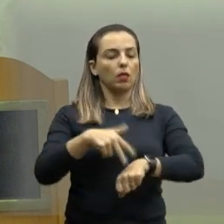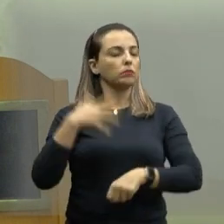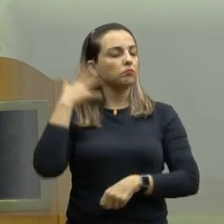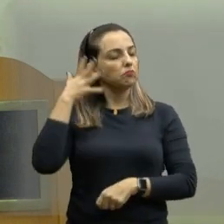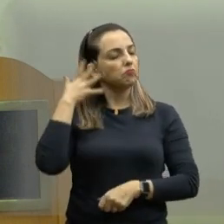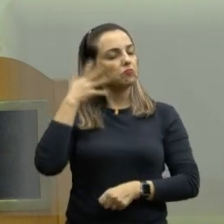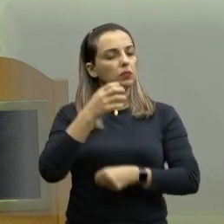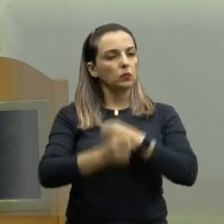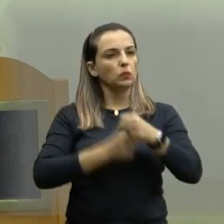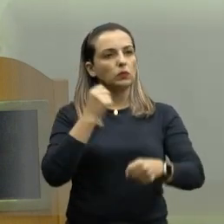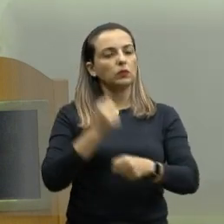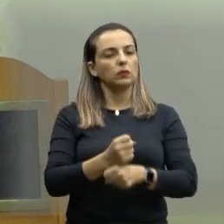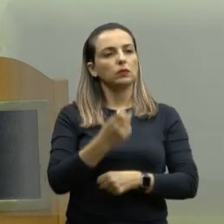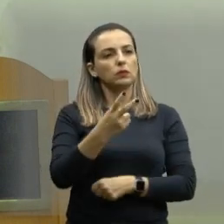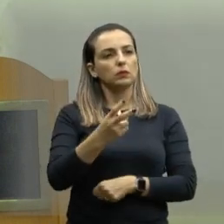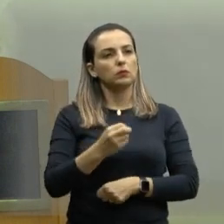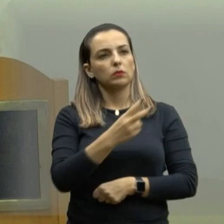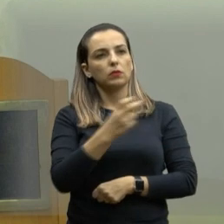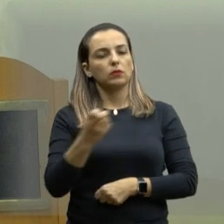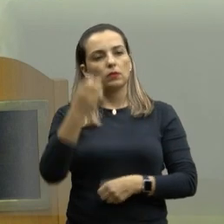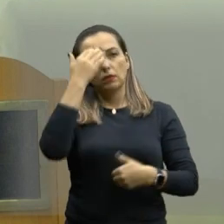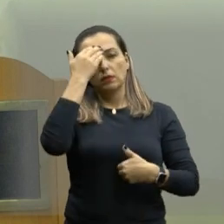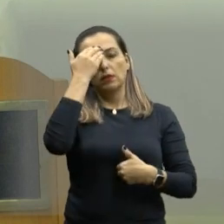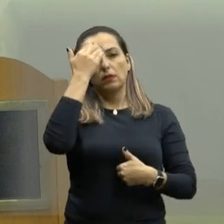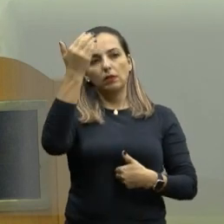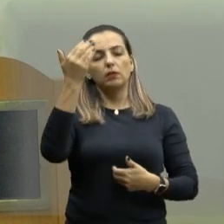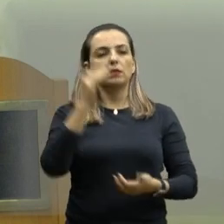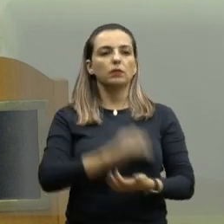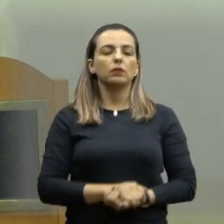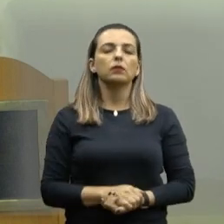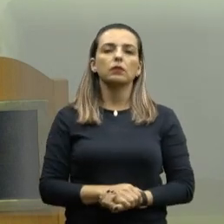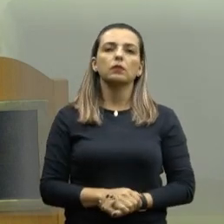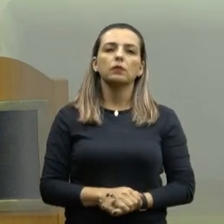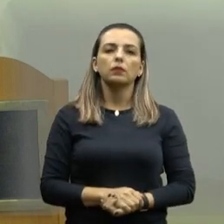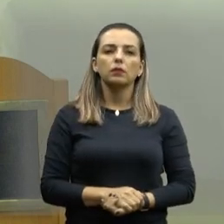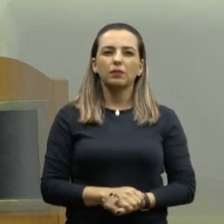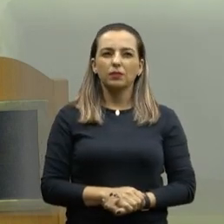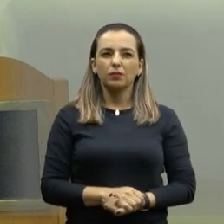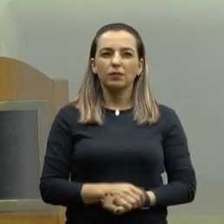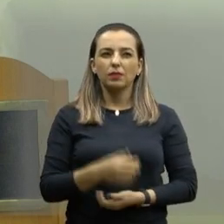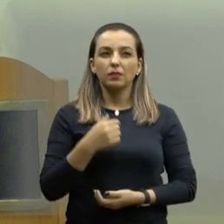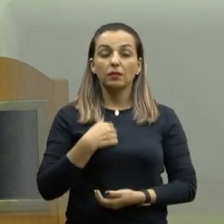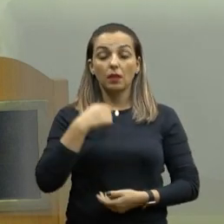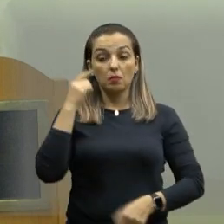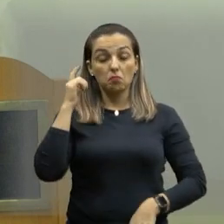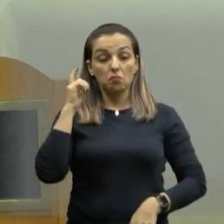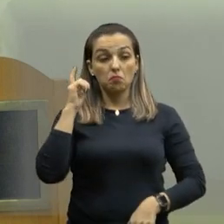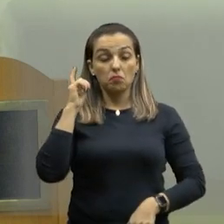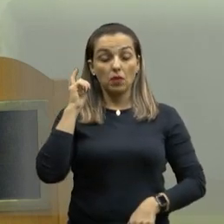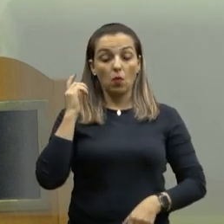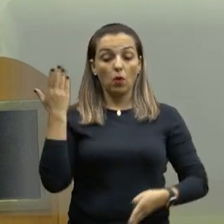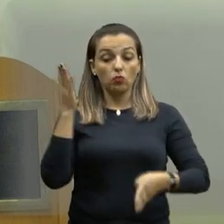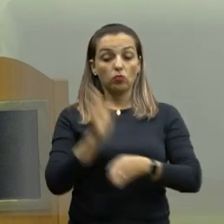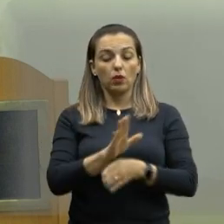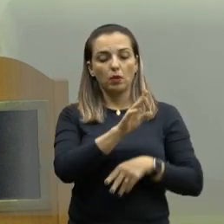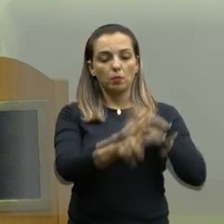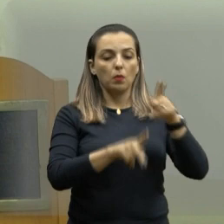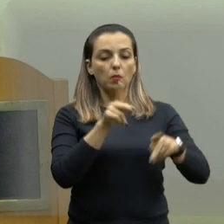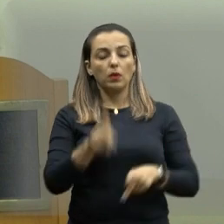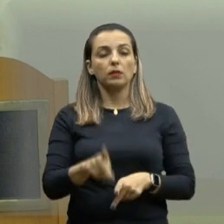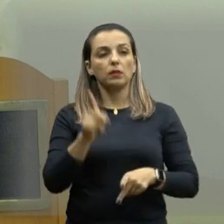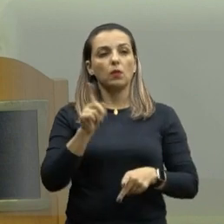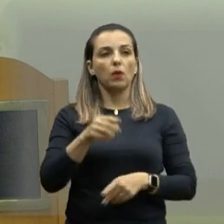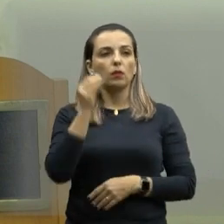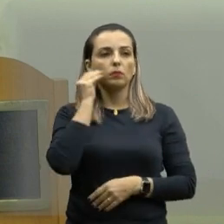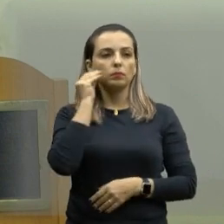de 2022, quero agradecer. Agradecer profundamente por ser instrumento do povo de Araraquara, agradecer